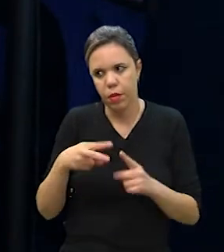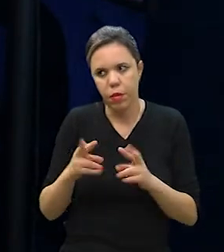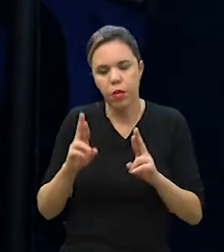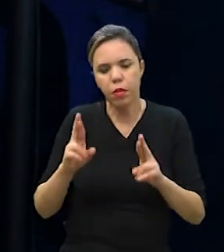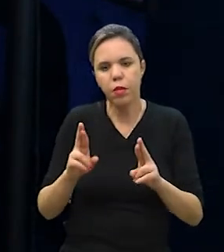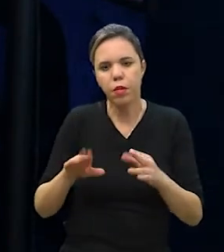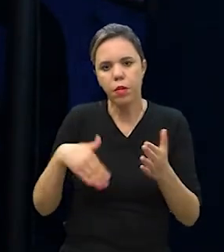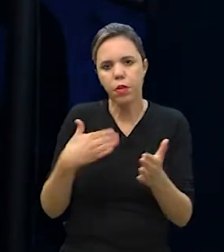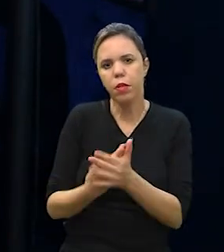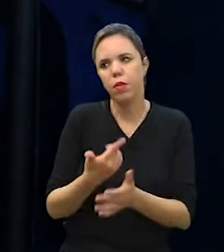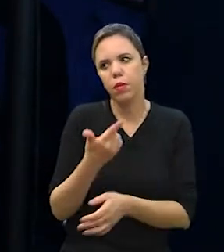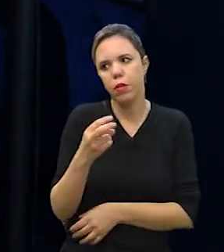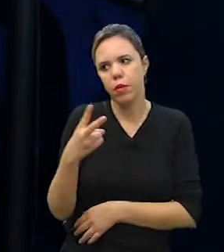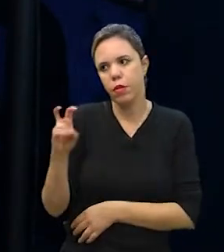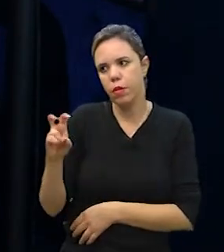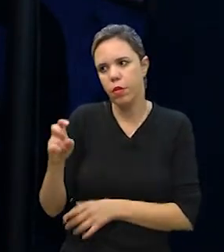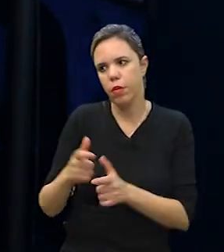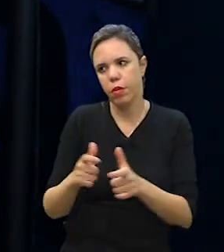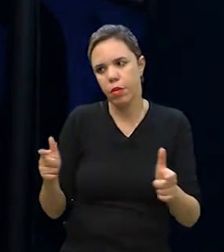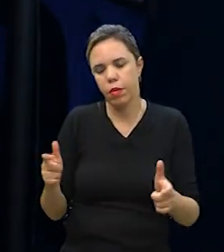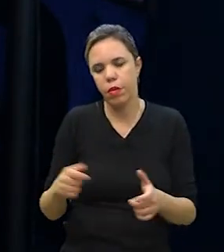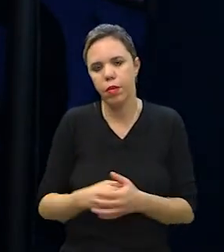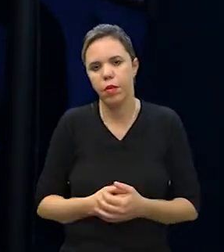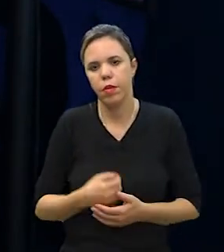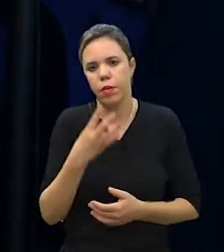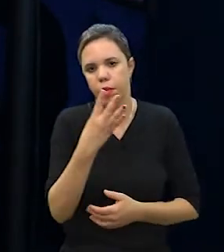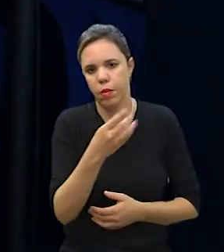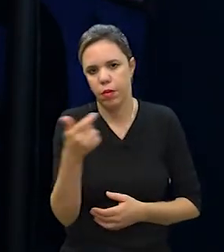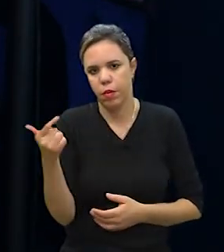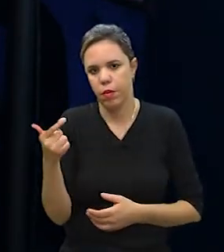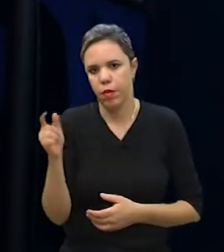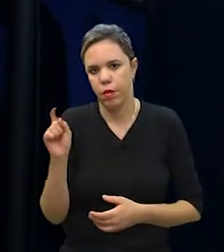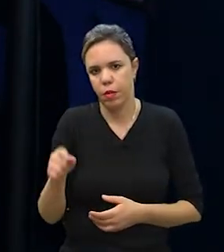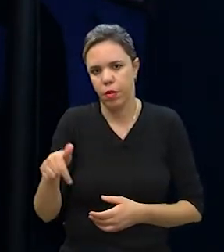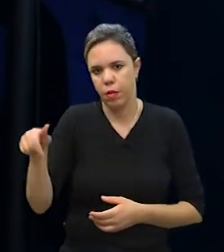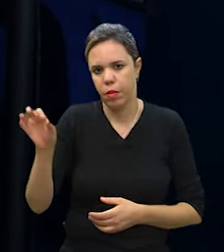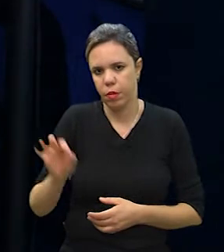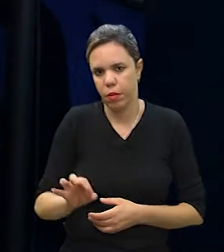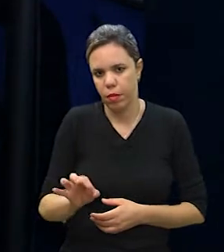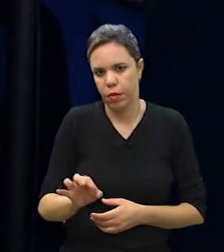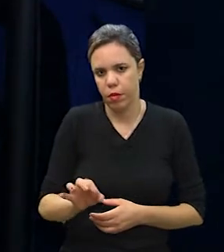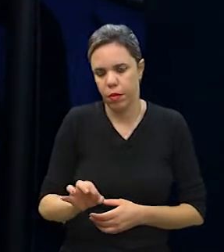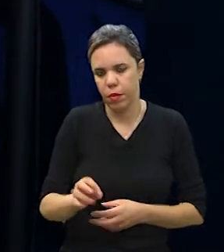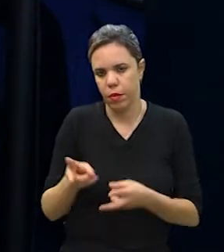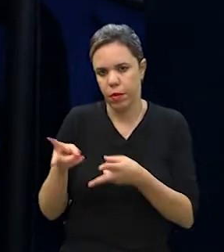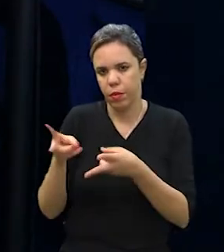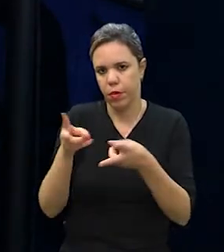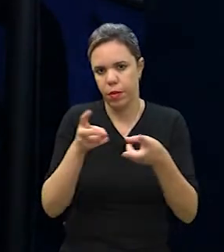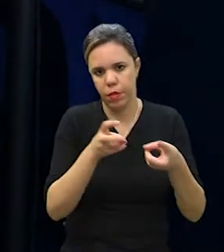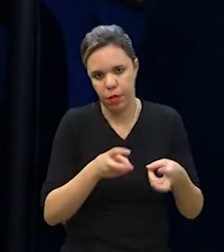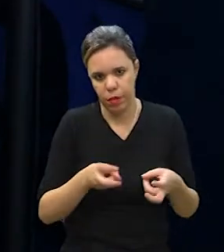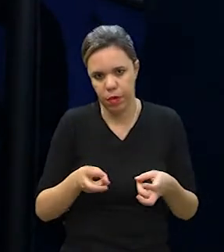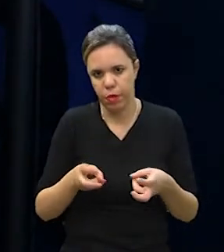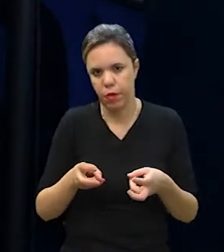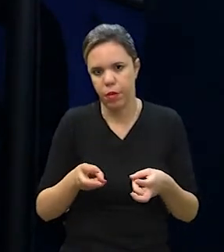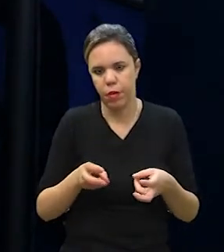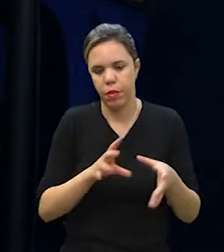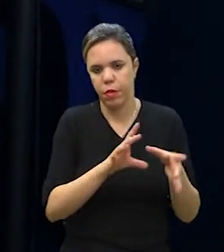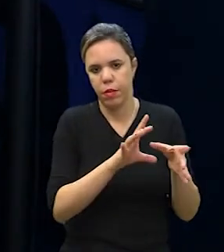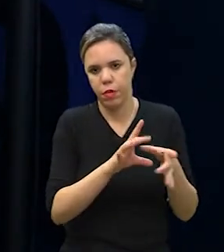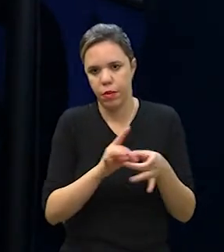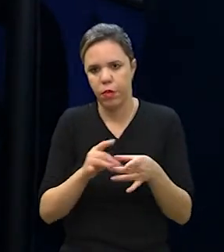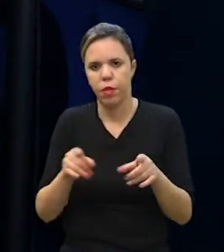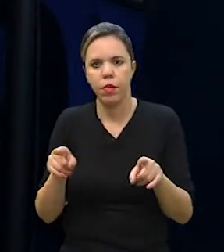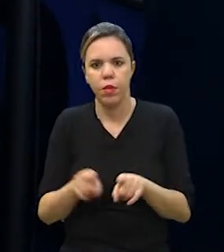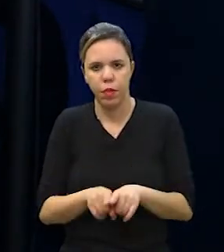tem uma perspectiva de até 2025 crescer 42,7% e a gente percebe que